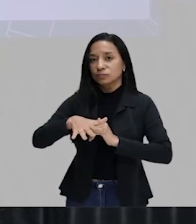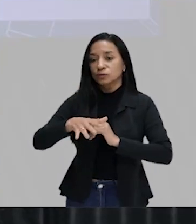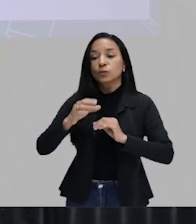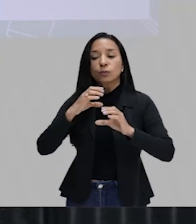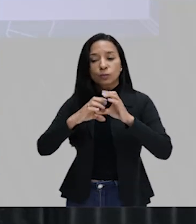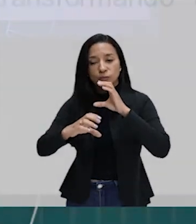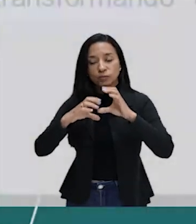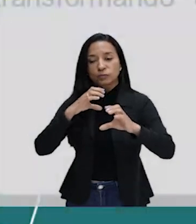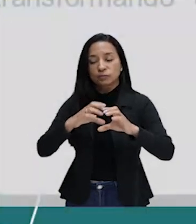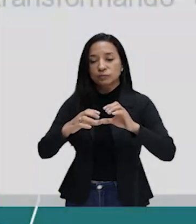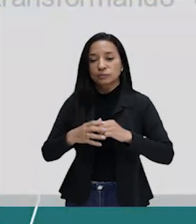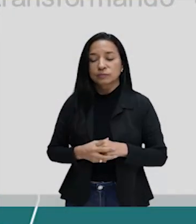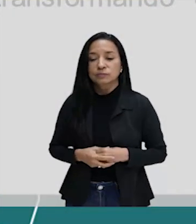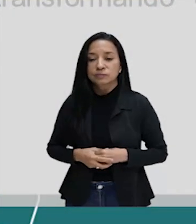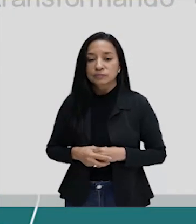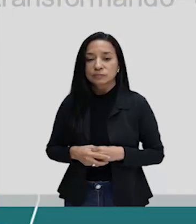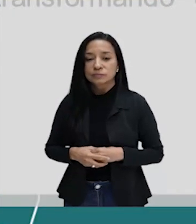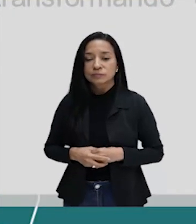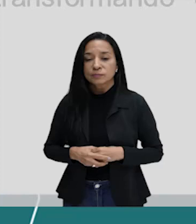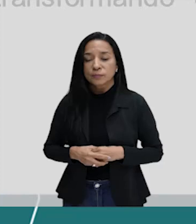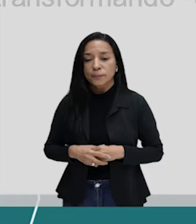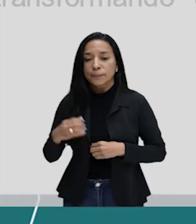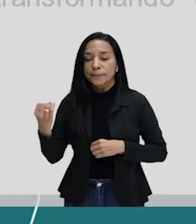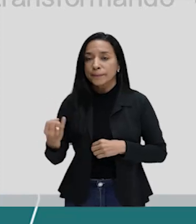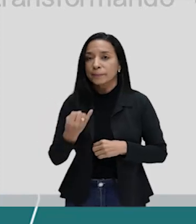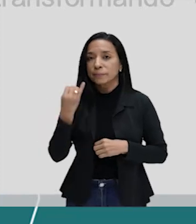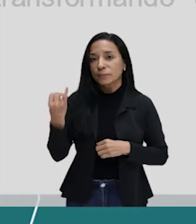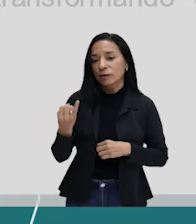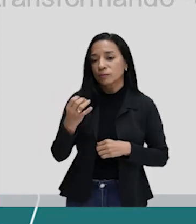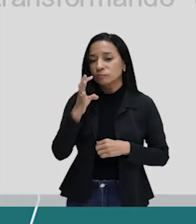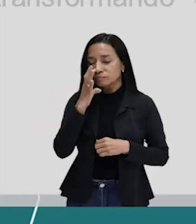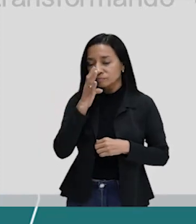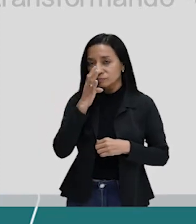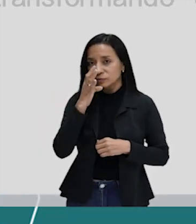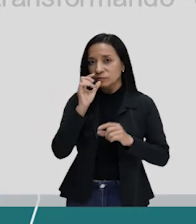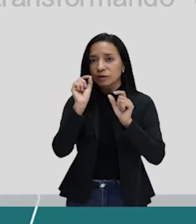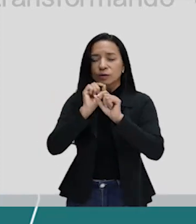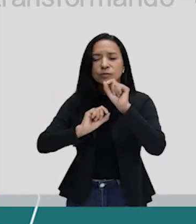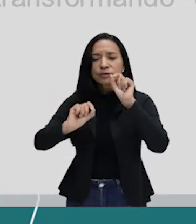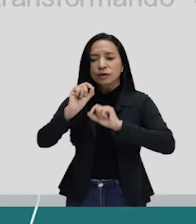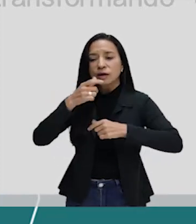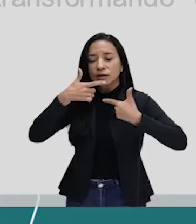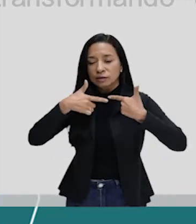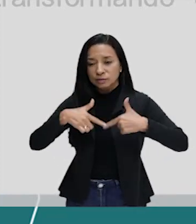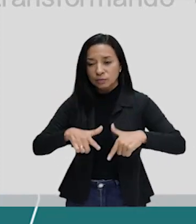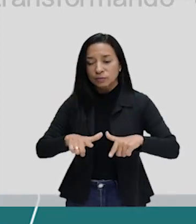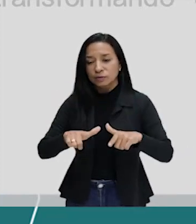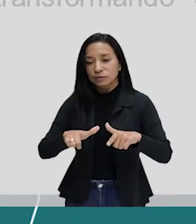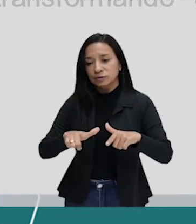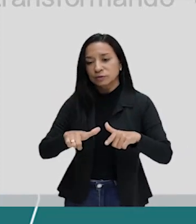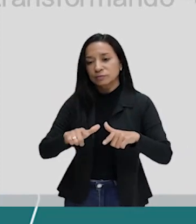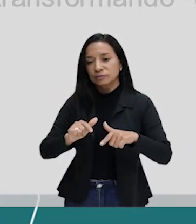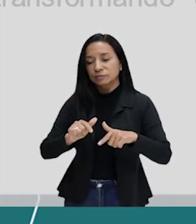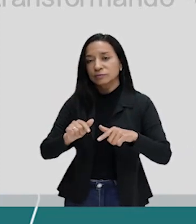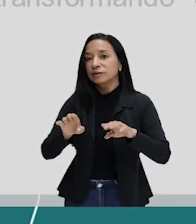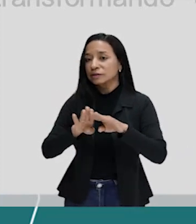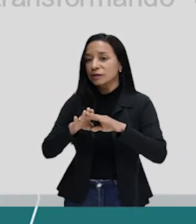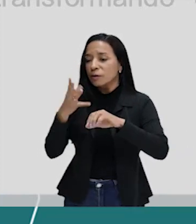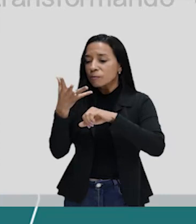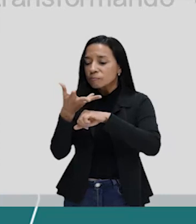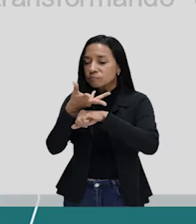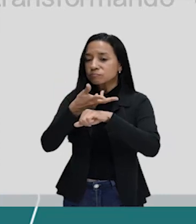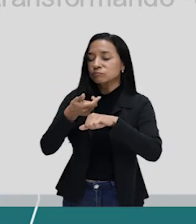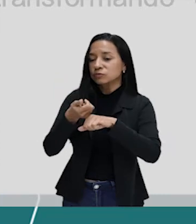comunicativo. Só que é importante observar que a linguagem e a persuasão